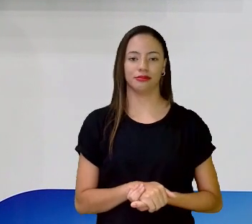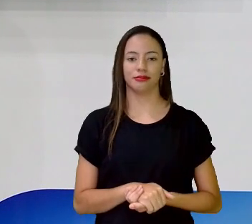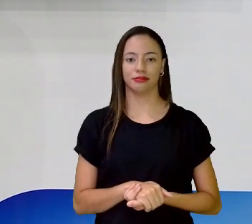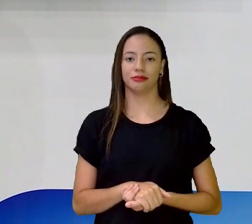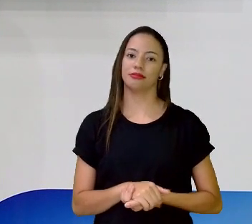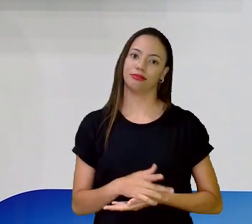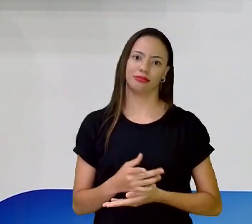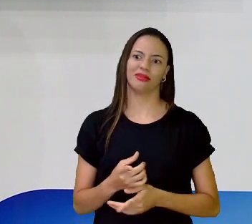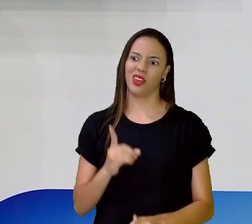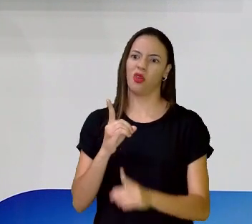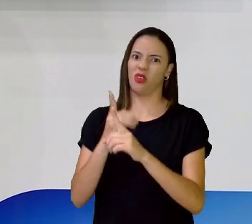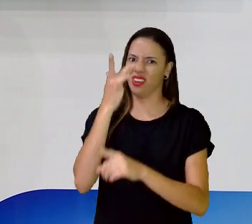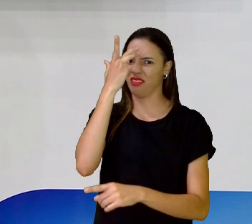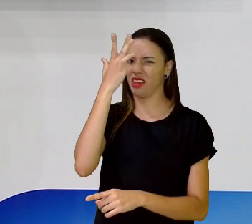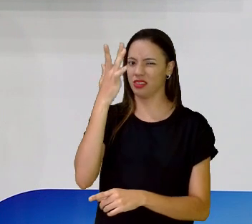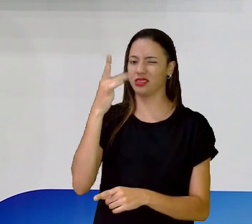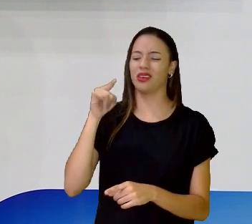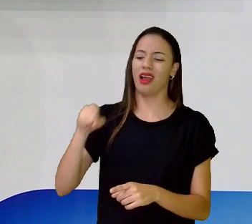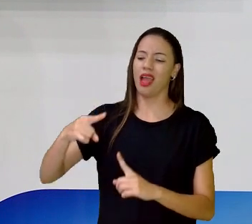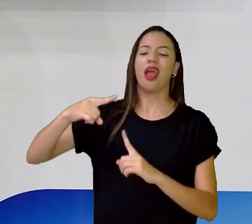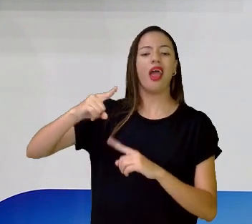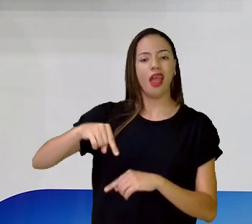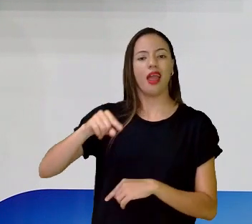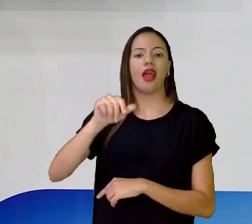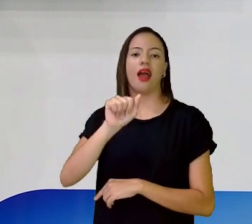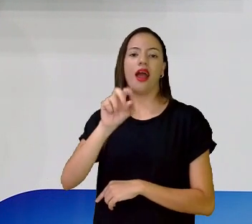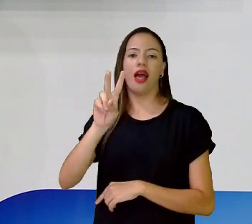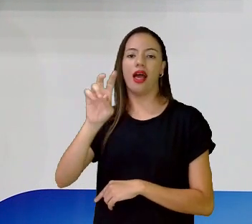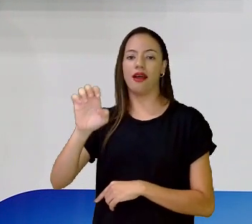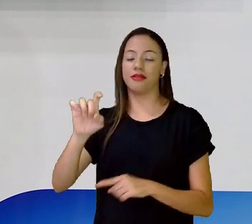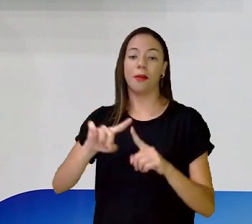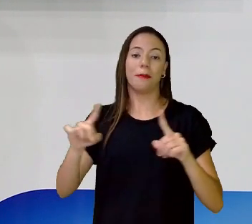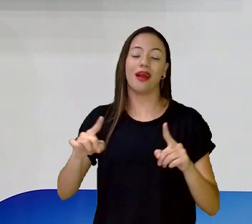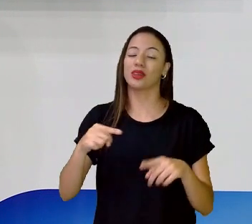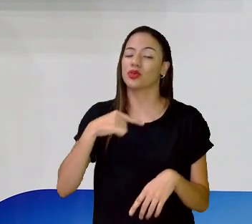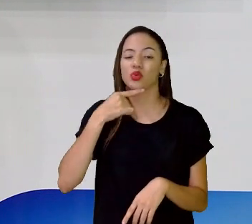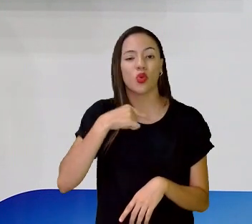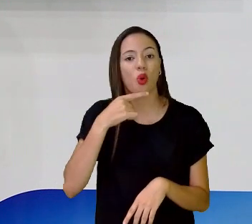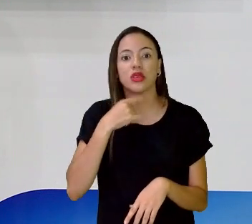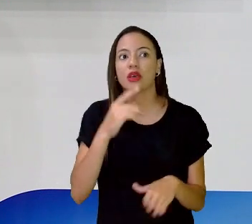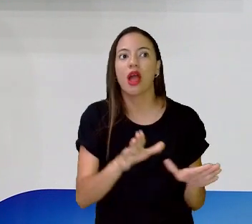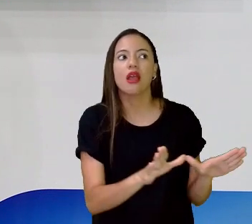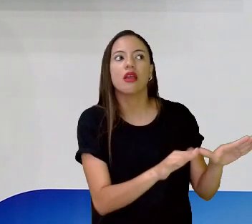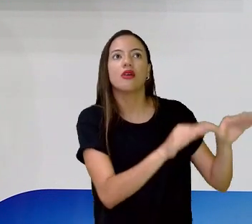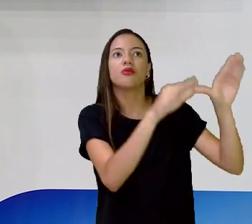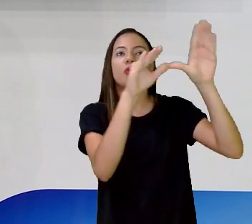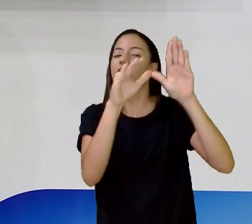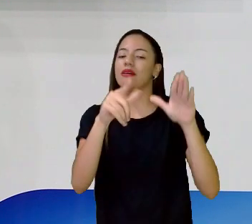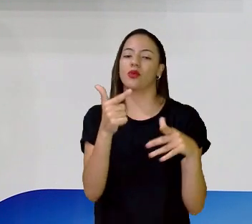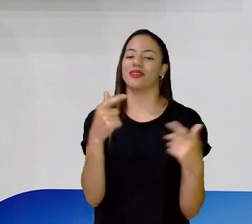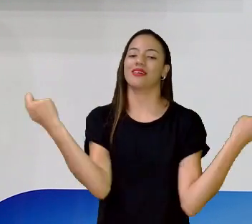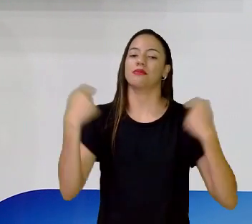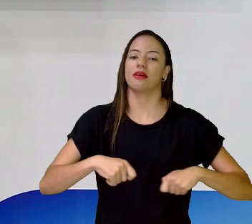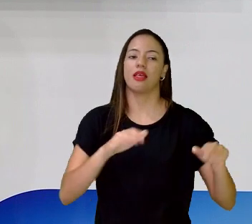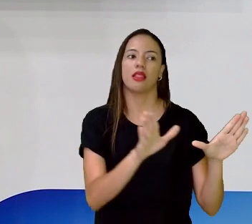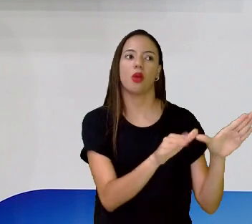Por aí. Então, a galinha é uma ave também, mas que não voa. Às vezes, você pode pensar sempre que ave, todas as aves voam.